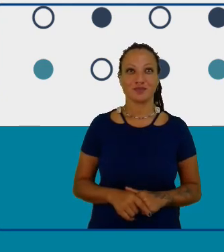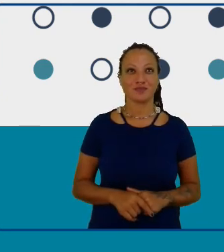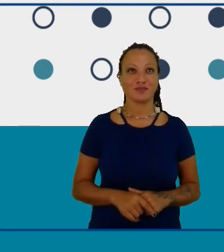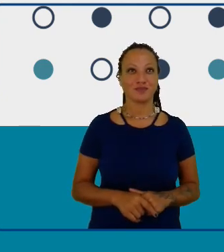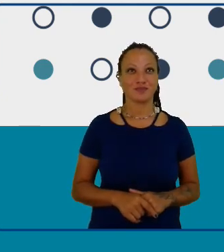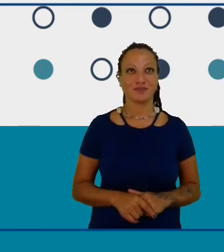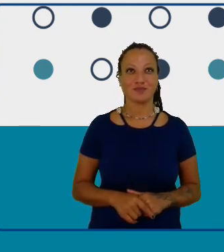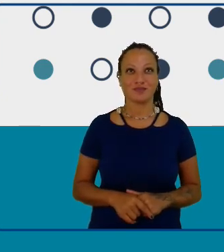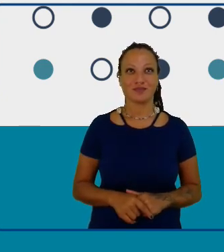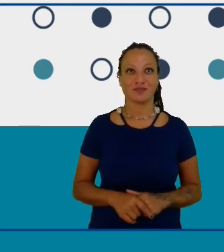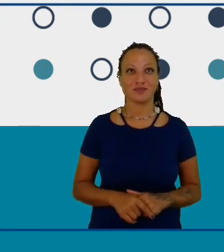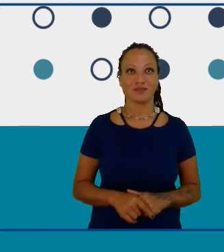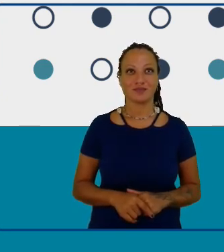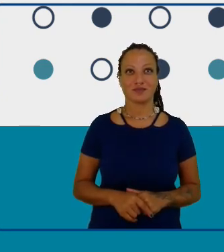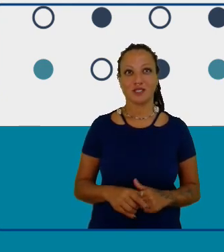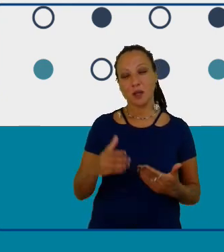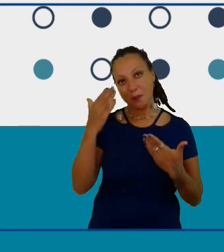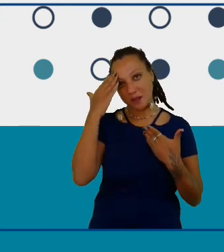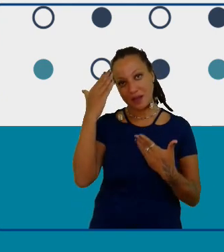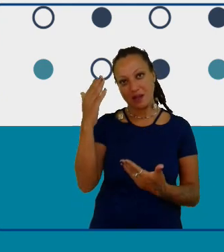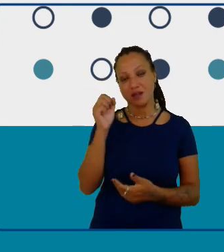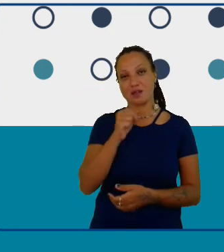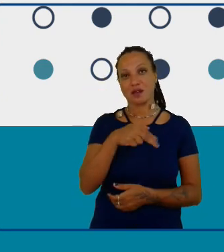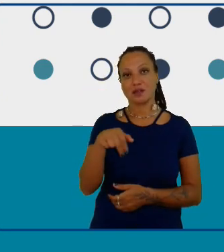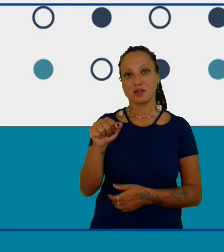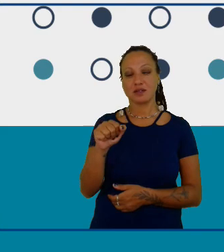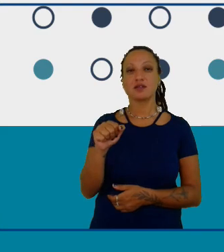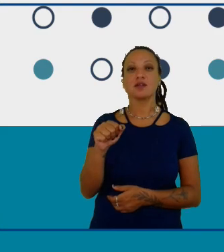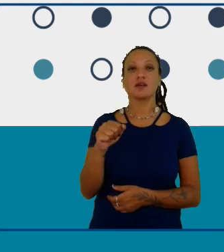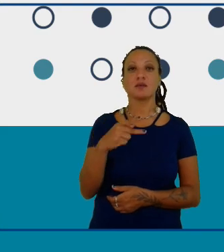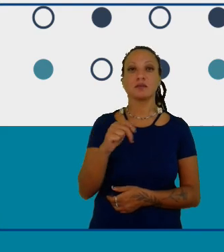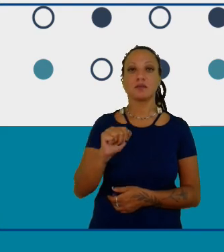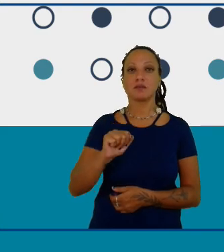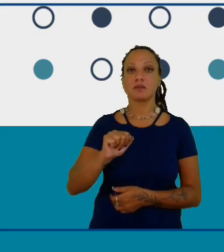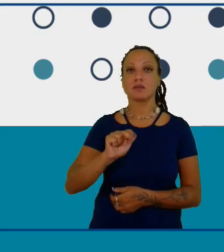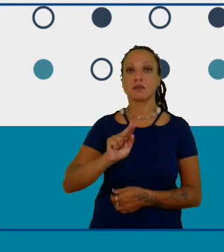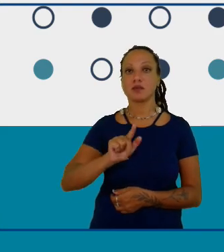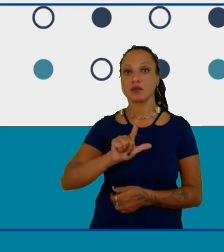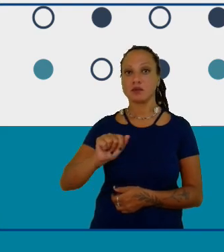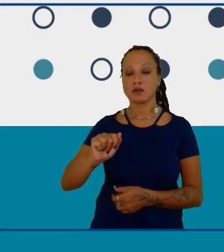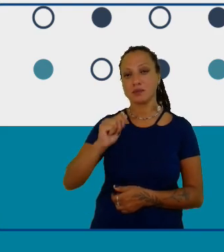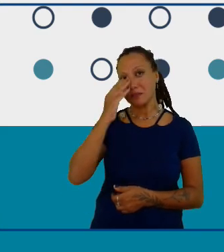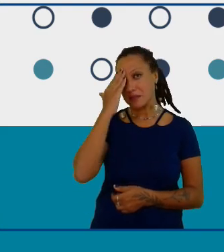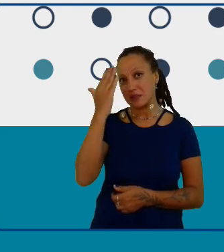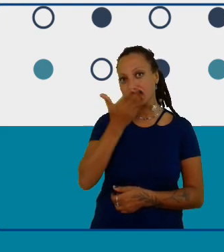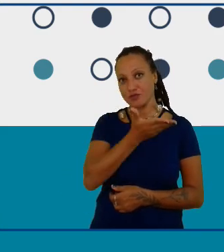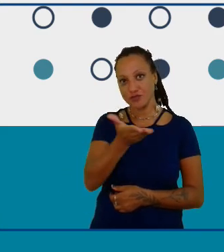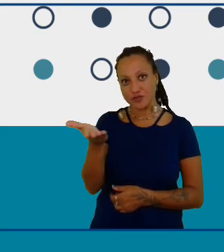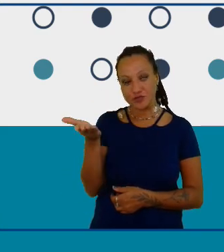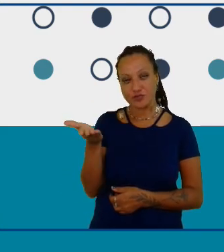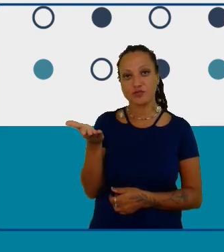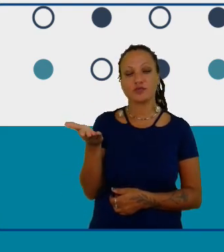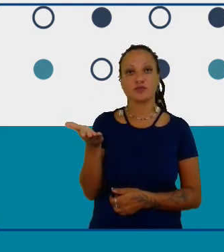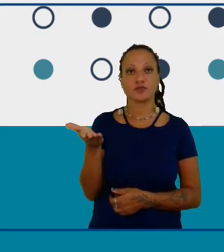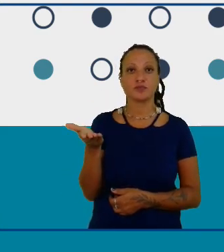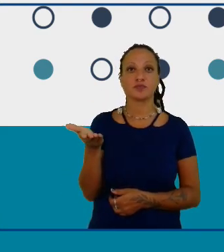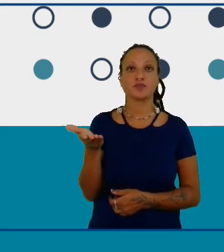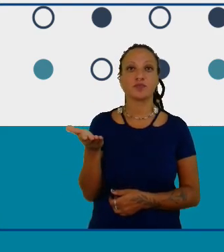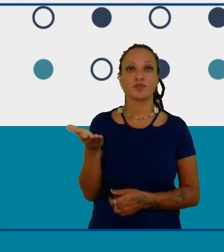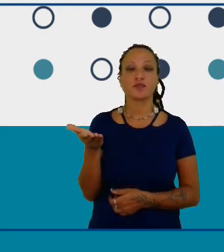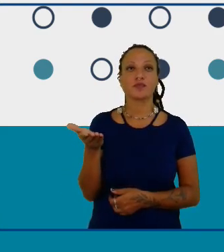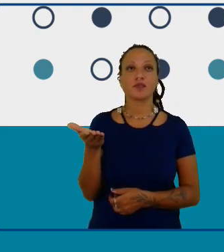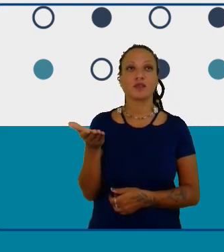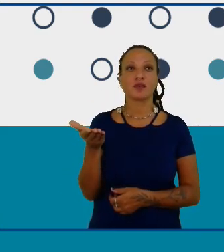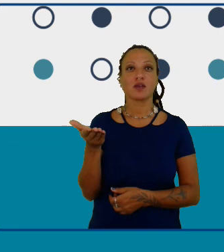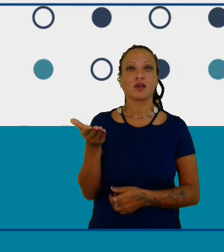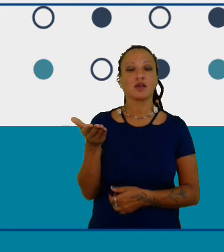obrigada obrigada Ana Paula quero agradecer a você fazendo referência a